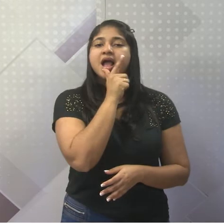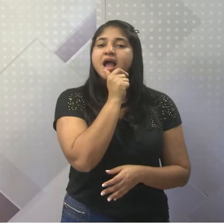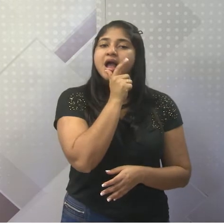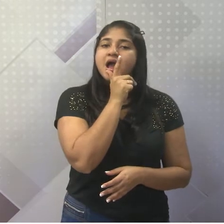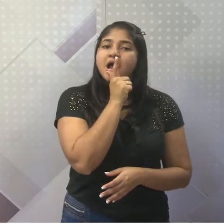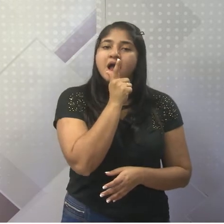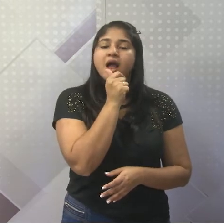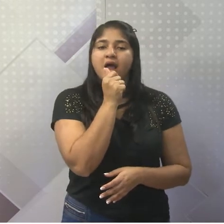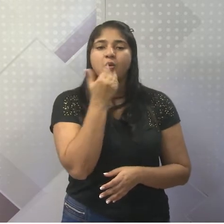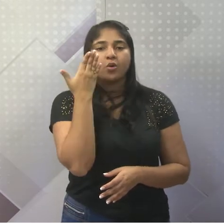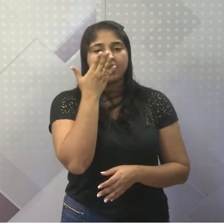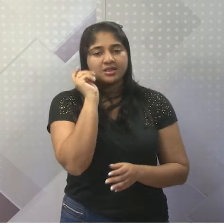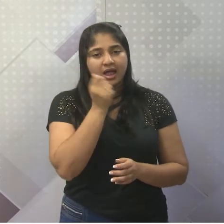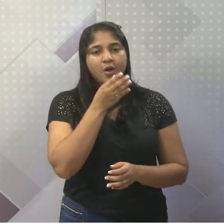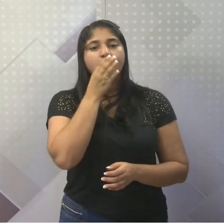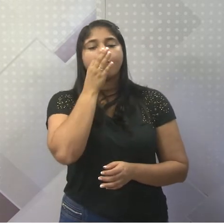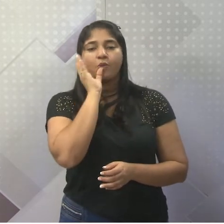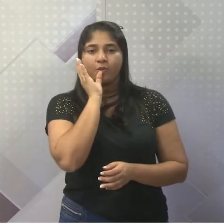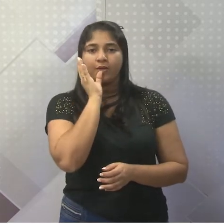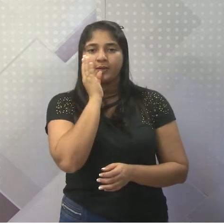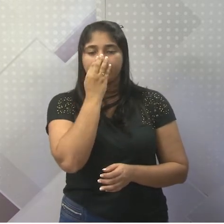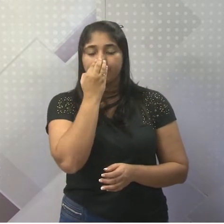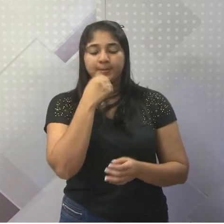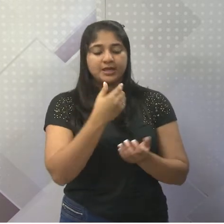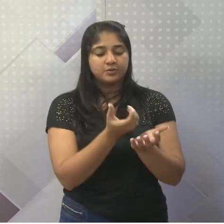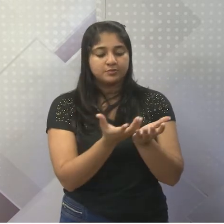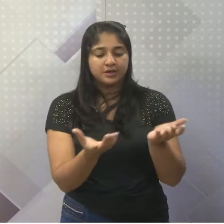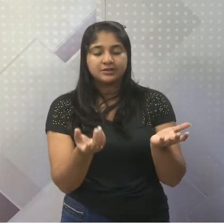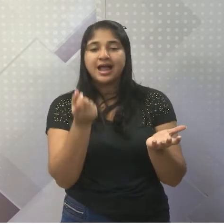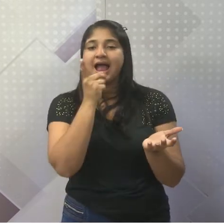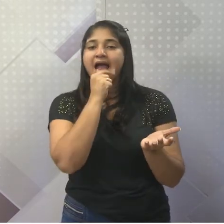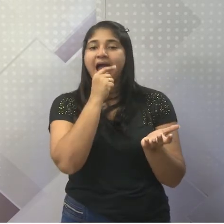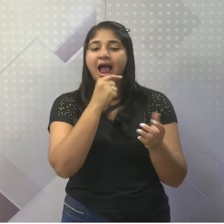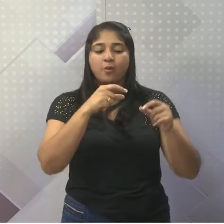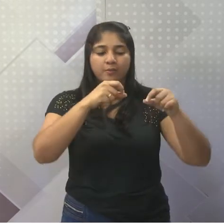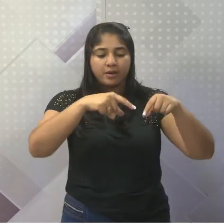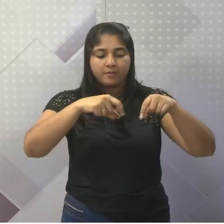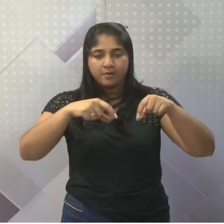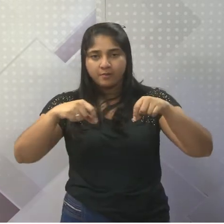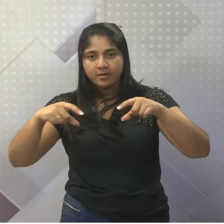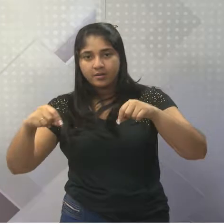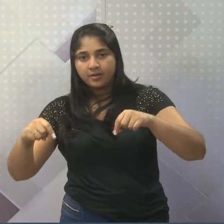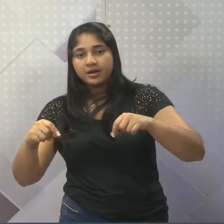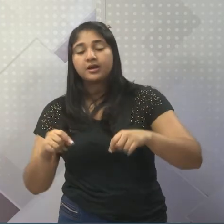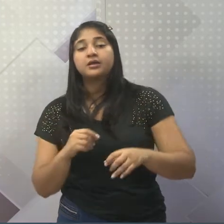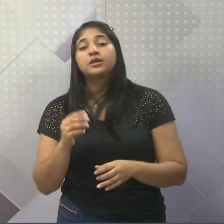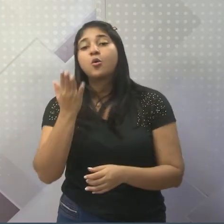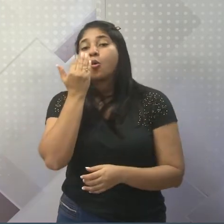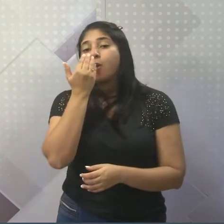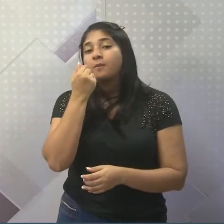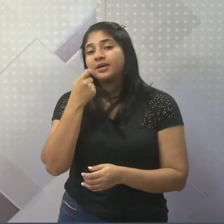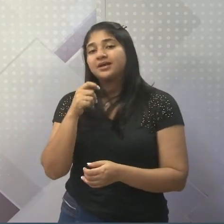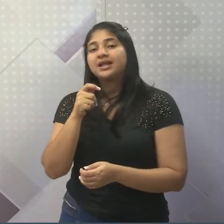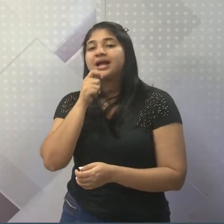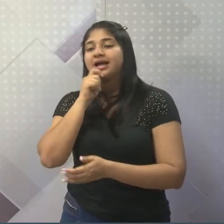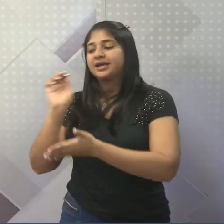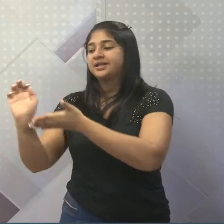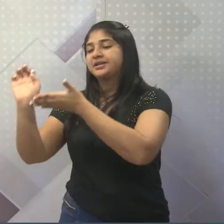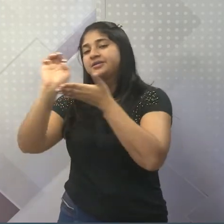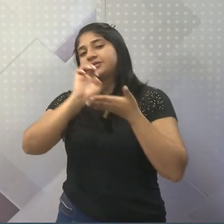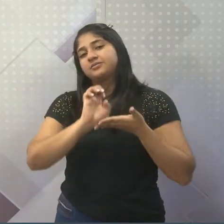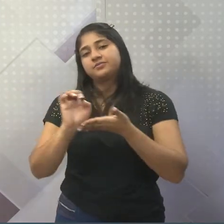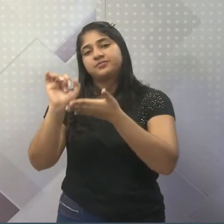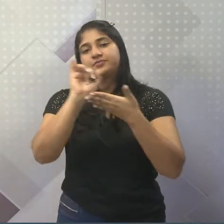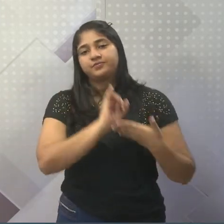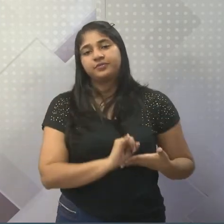doce, e mesmo em áreas irrigadas, ainda se depende diretamente da importação de alimentos. Por quê? Porque, querendo ou não,